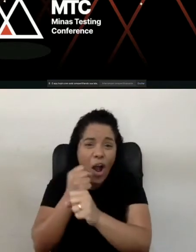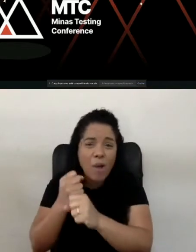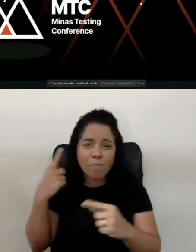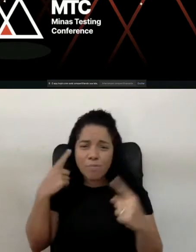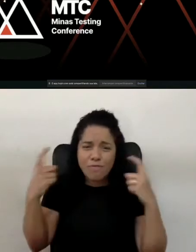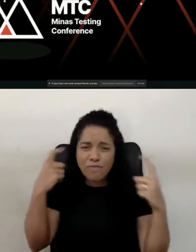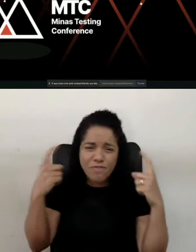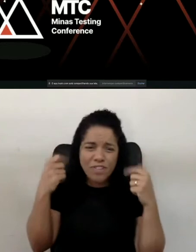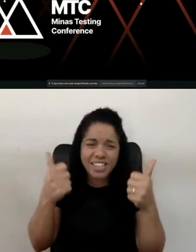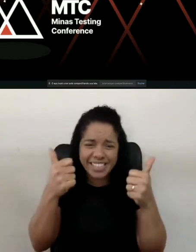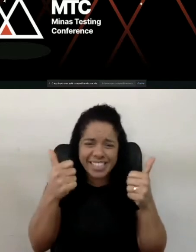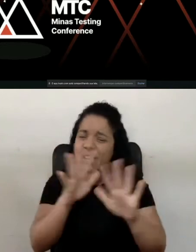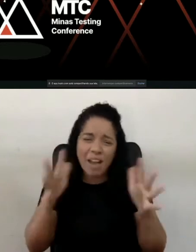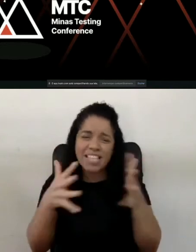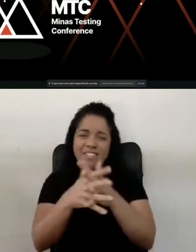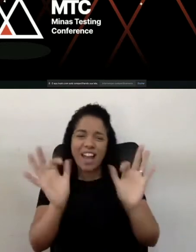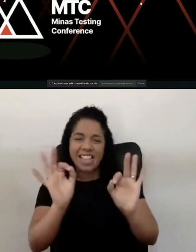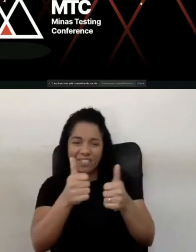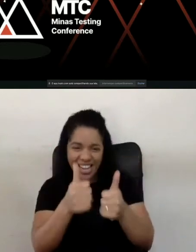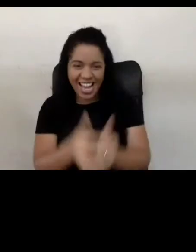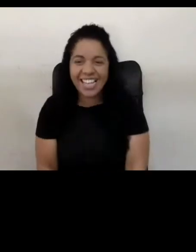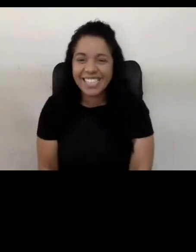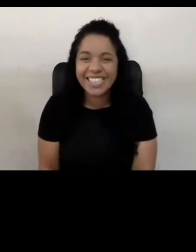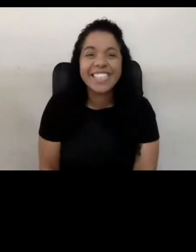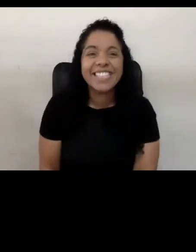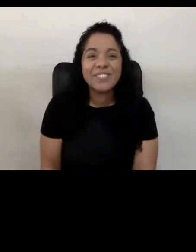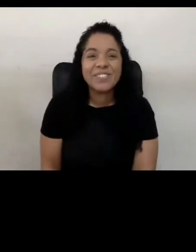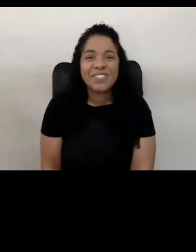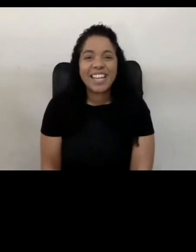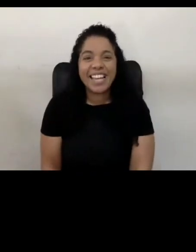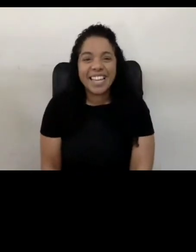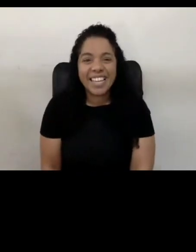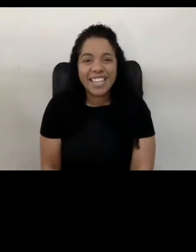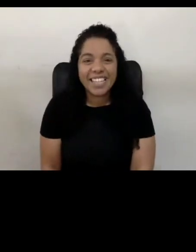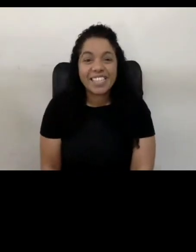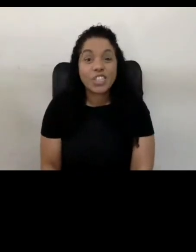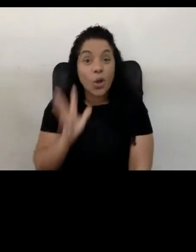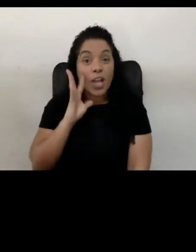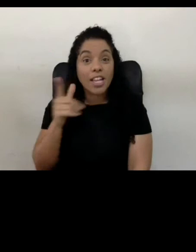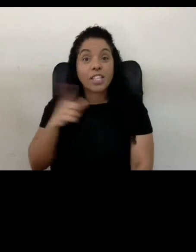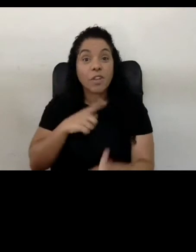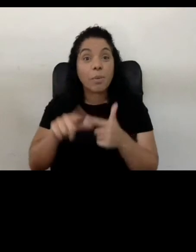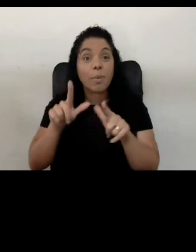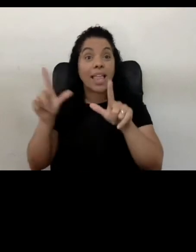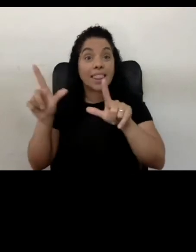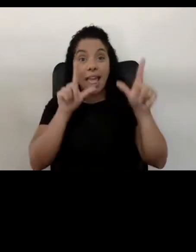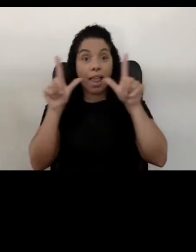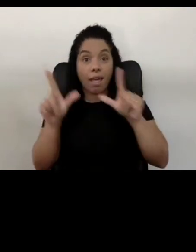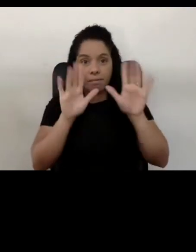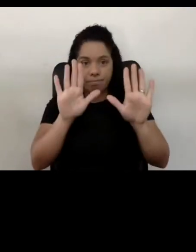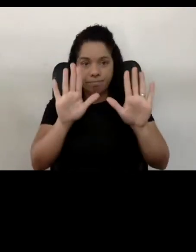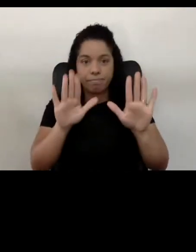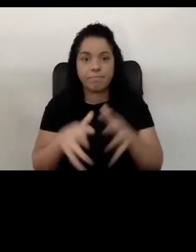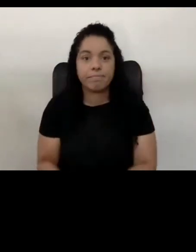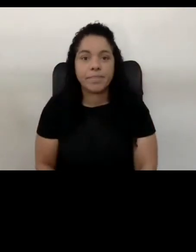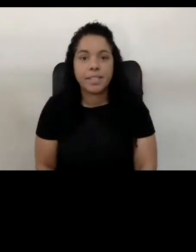Mas, enfim, nada vai nos atrapalhar. Deixa eu só resolver aqui um problema das telas. Eu